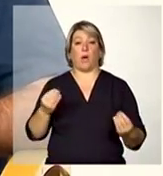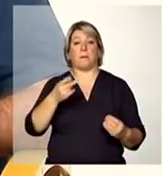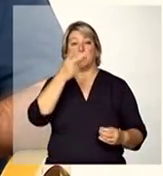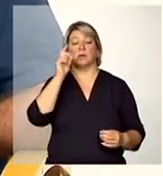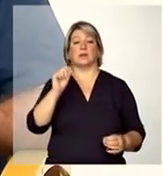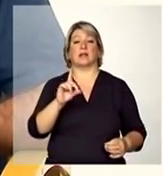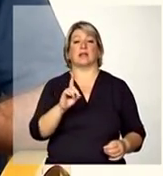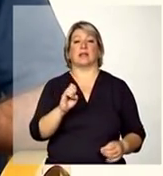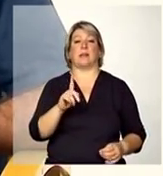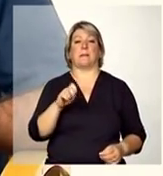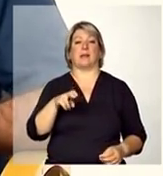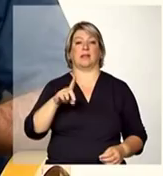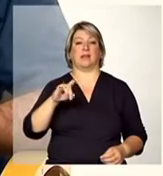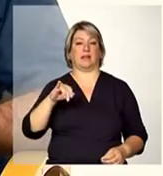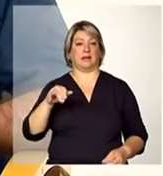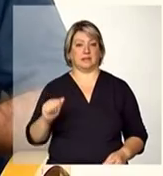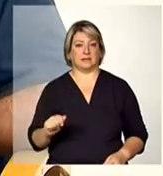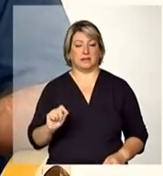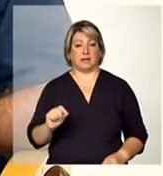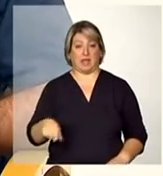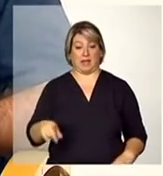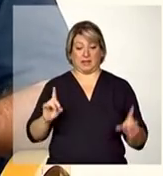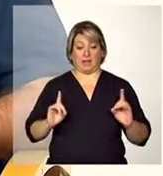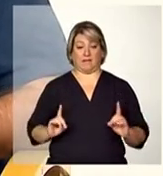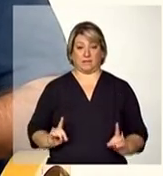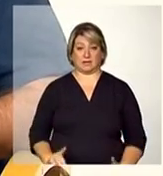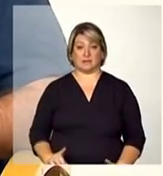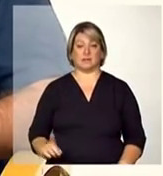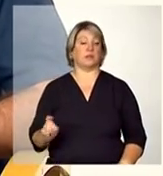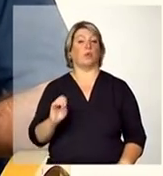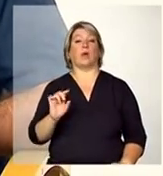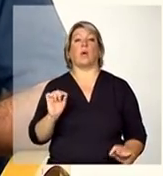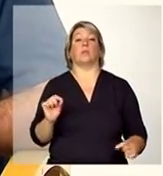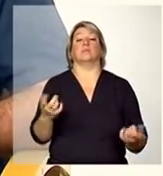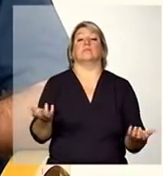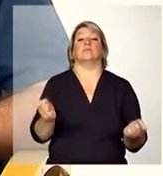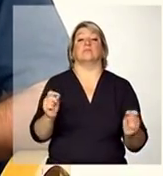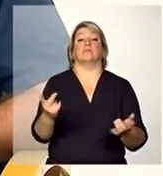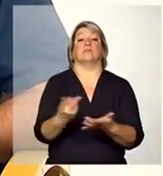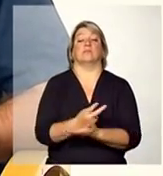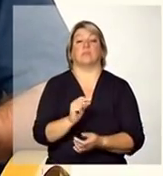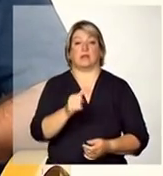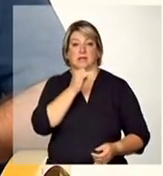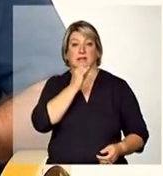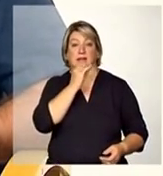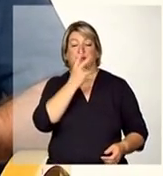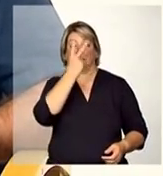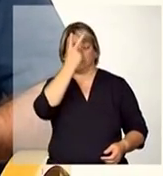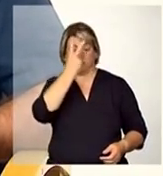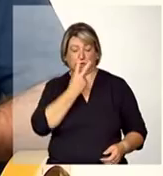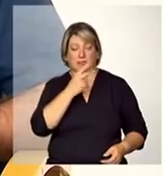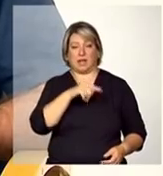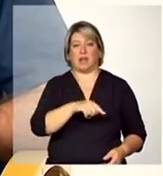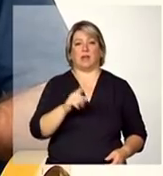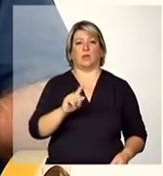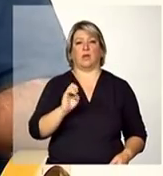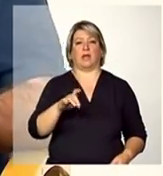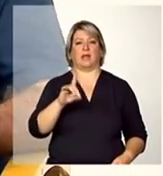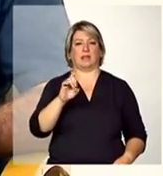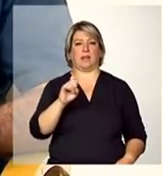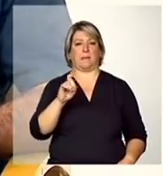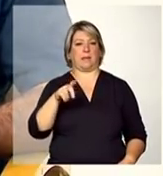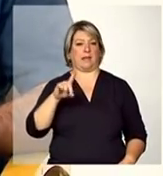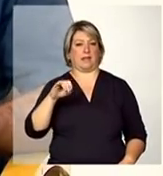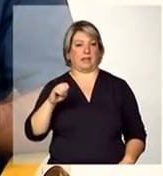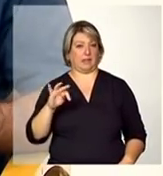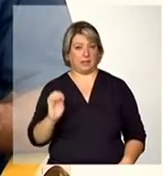dependência a deficiência ela não necessariamente é uma condição de dependência uma pessoa cega ela não necessariamente é dependente ela pode vir a